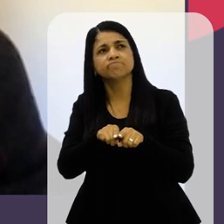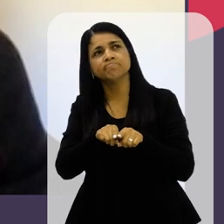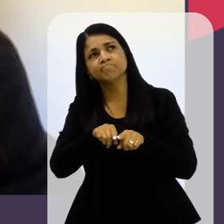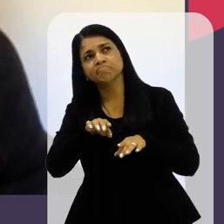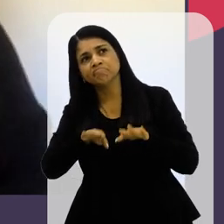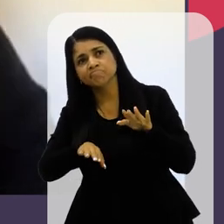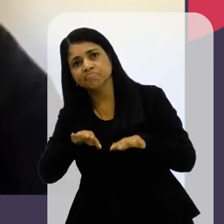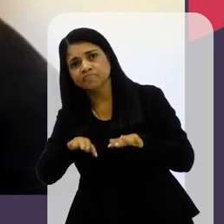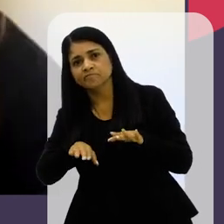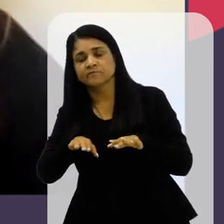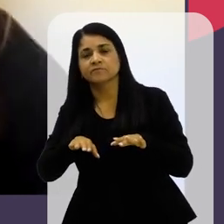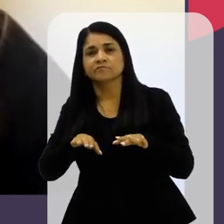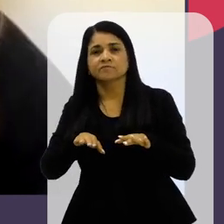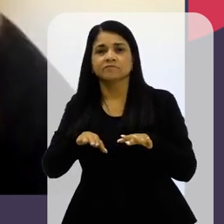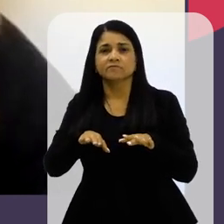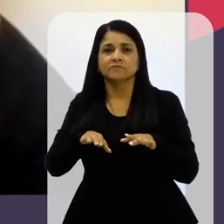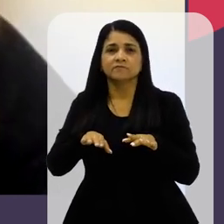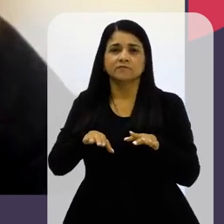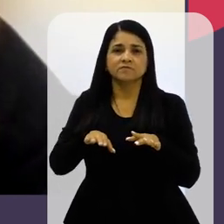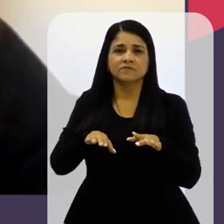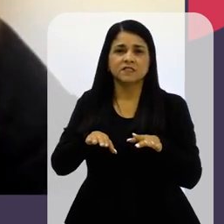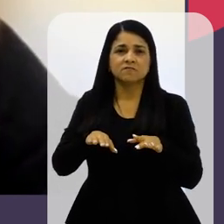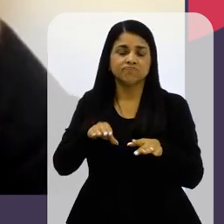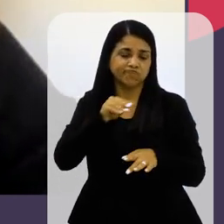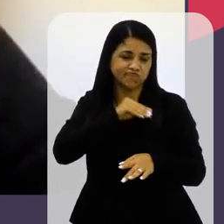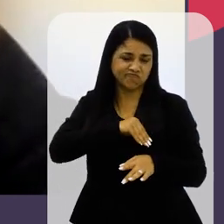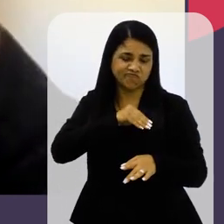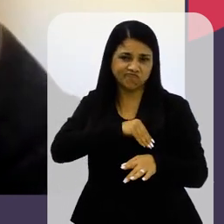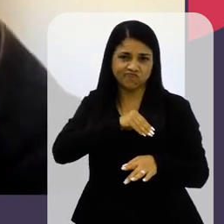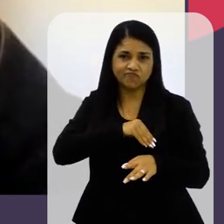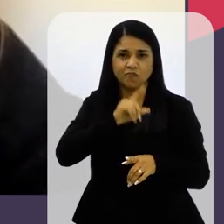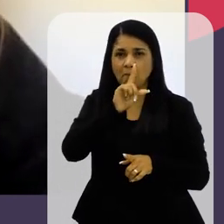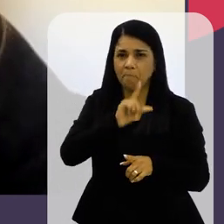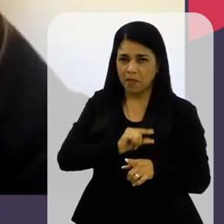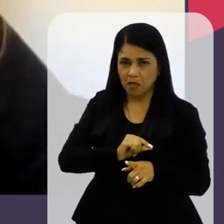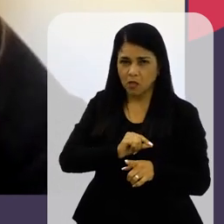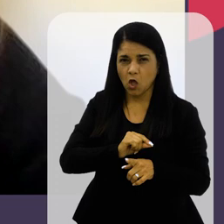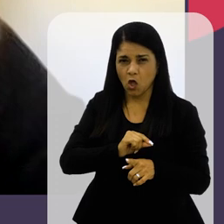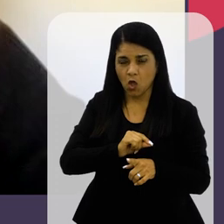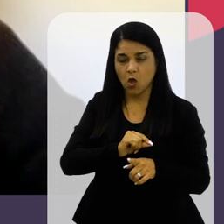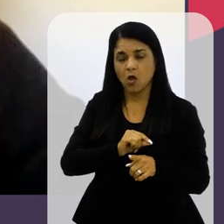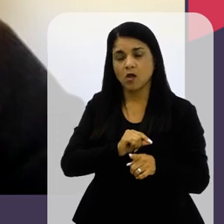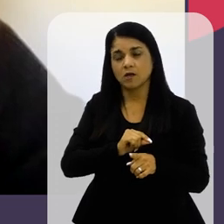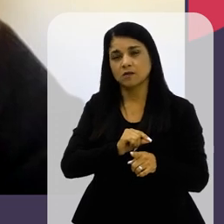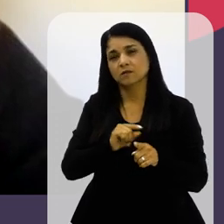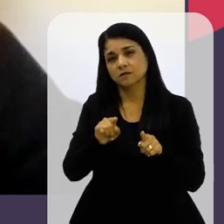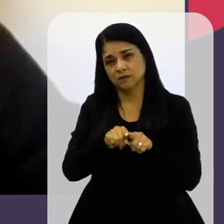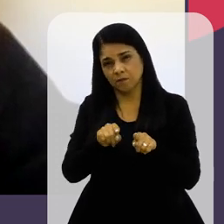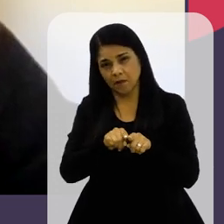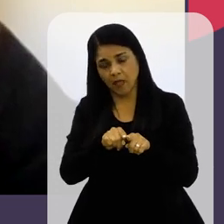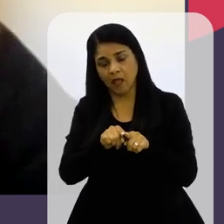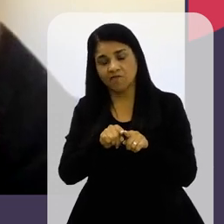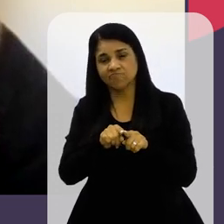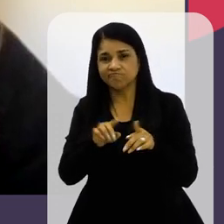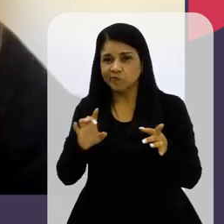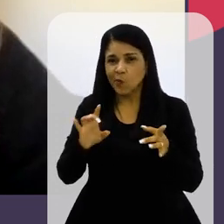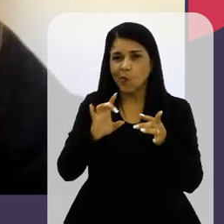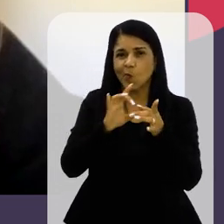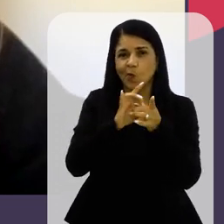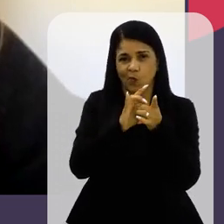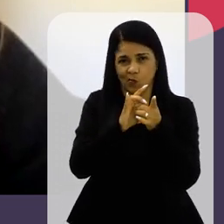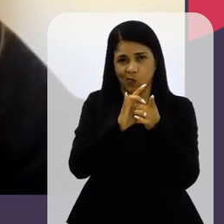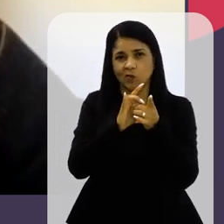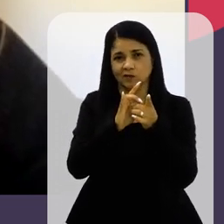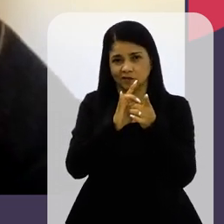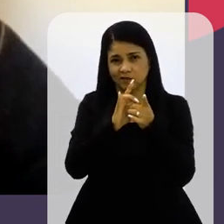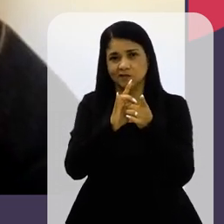sua baixa renda Então Isso também está conectado